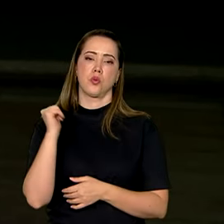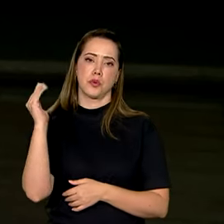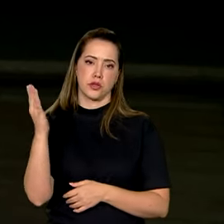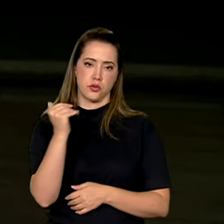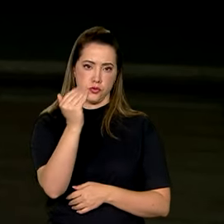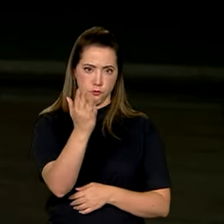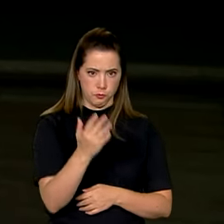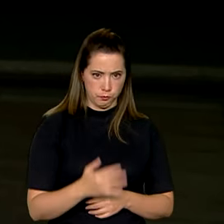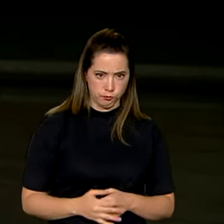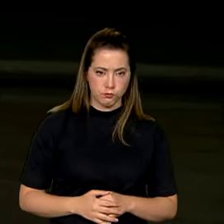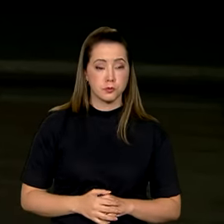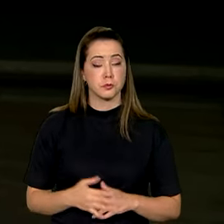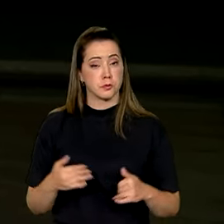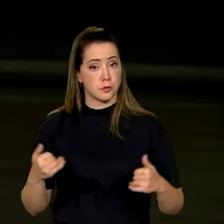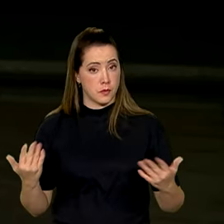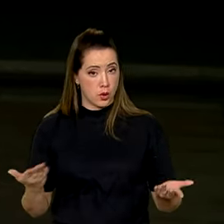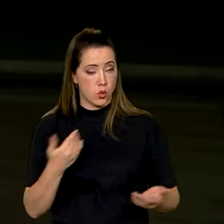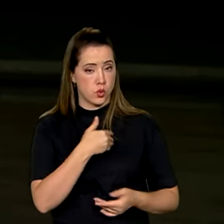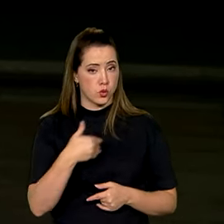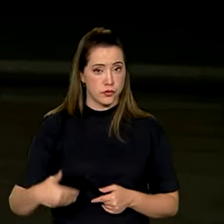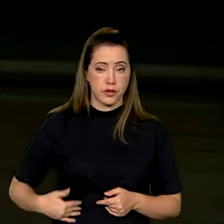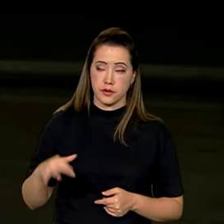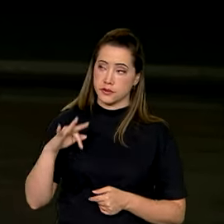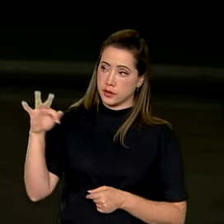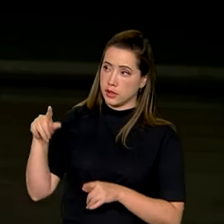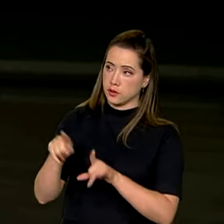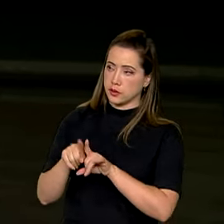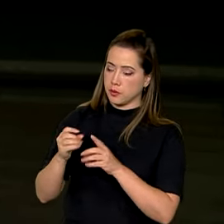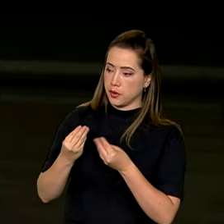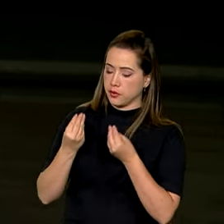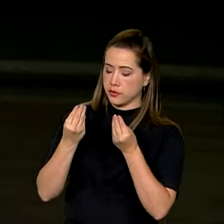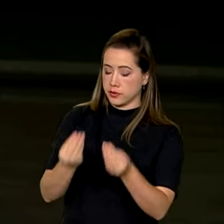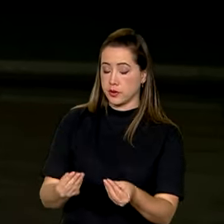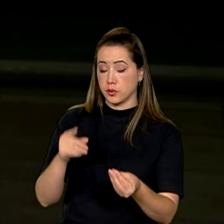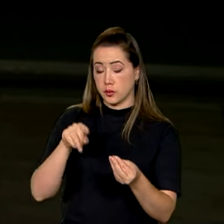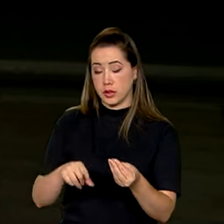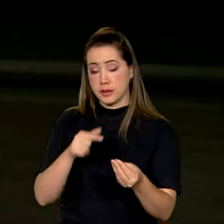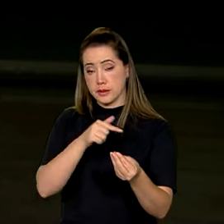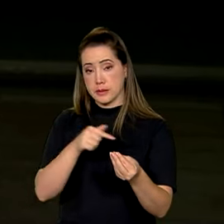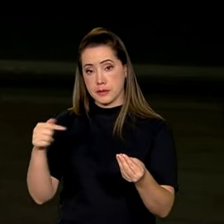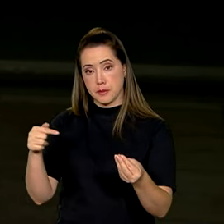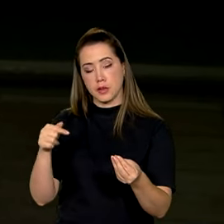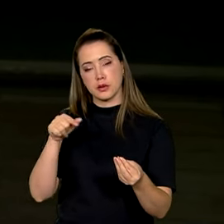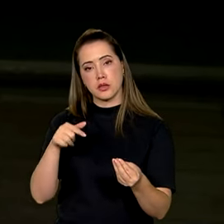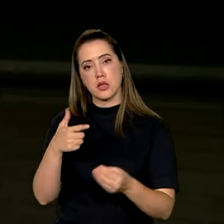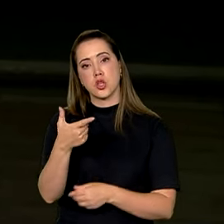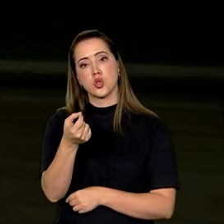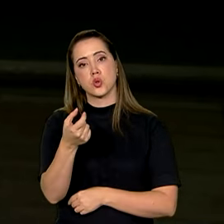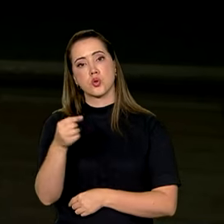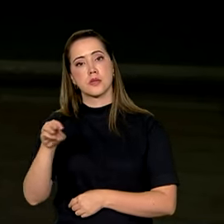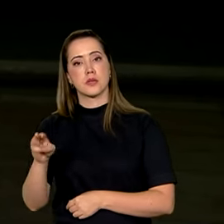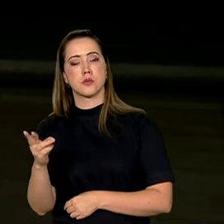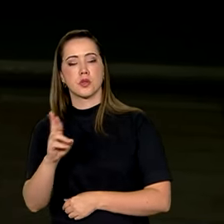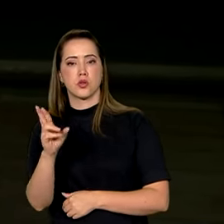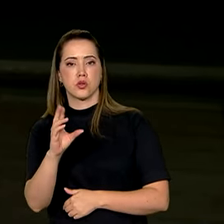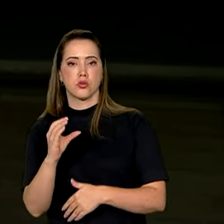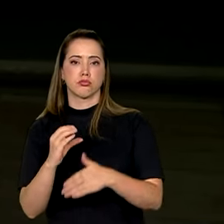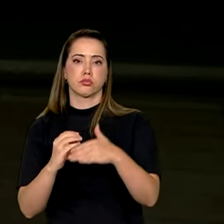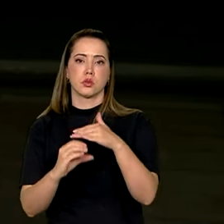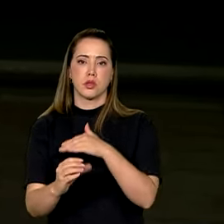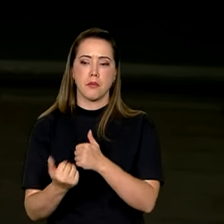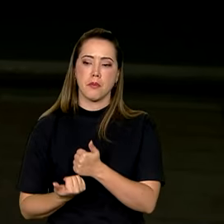do produto. O governo federal também disponibilizou essa semana recursos de 200 milhões de reais para